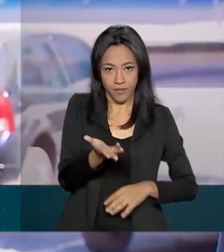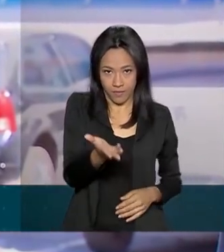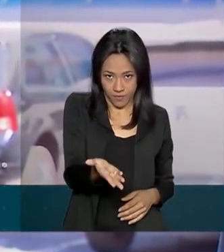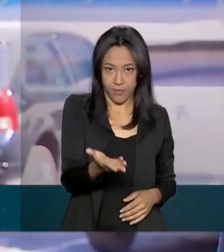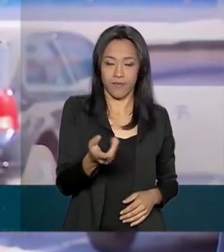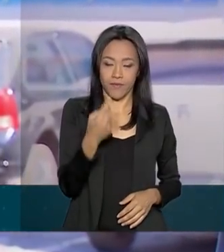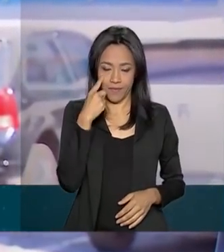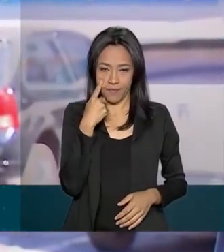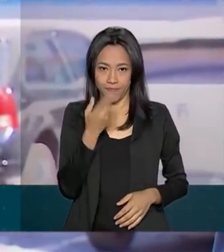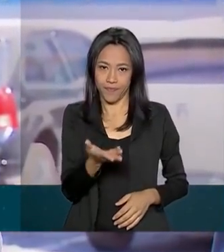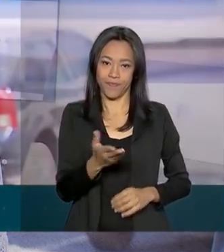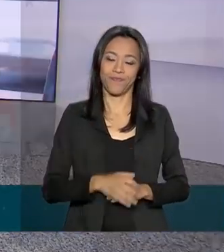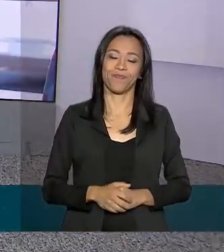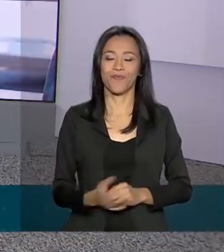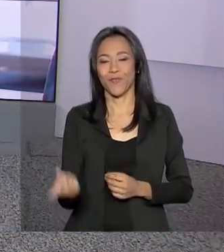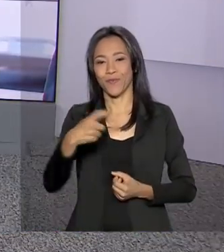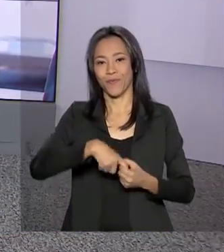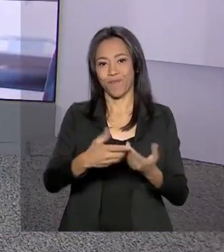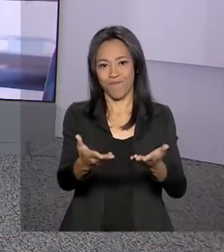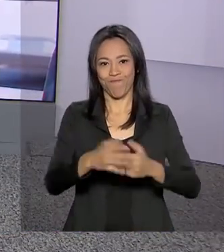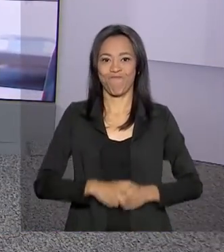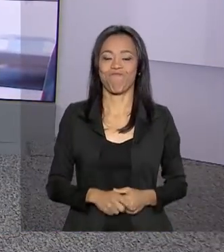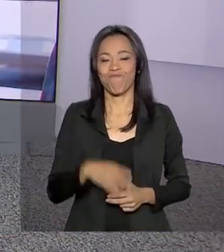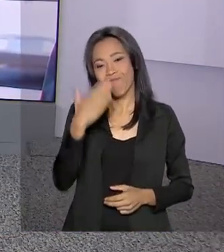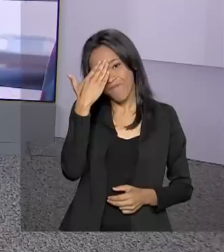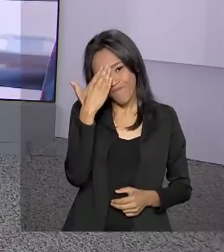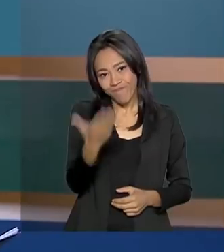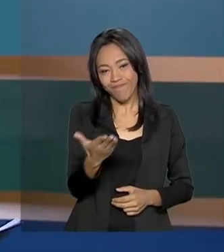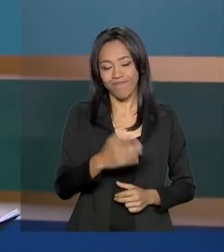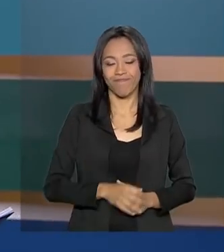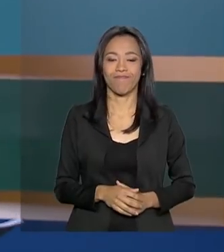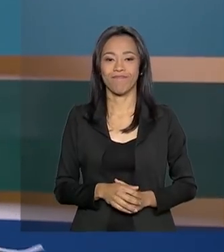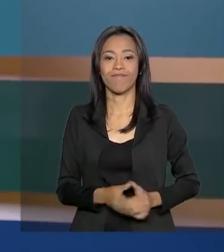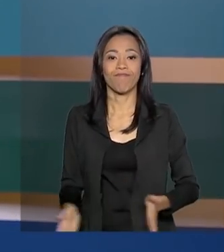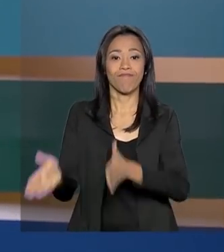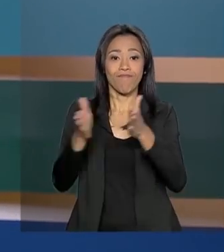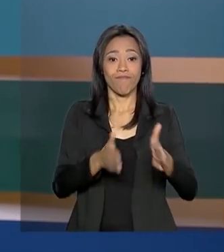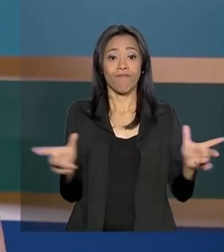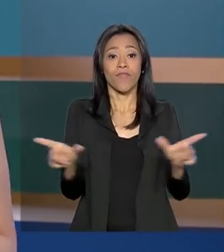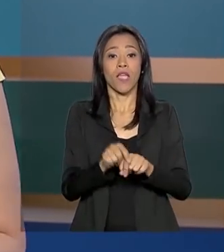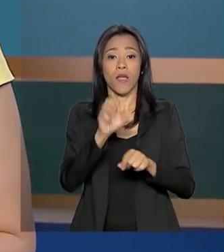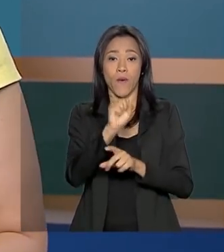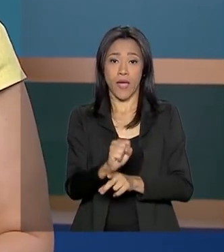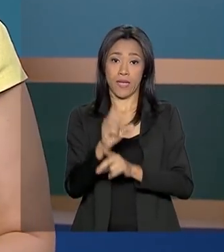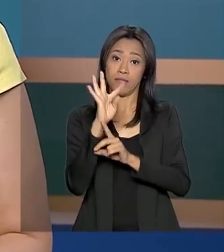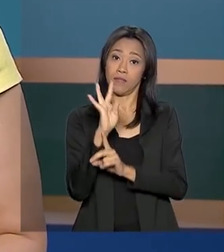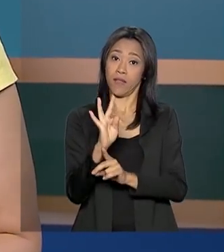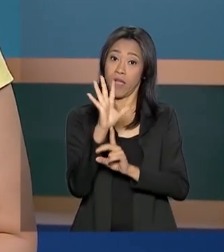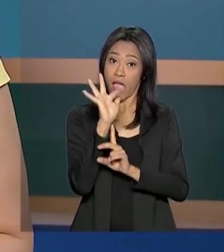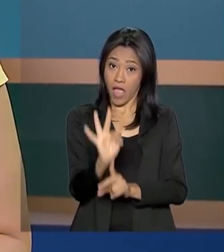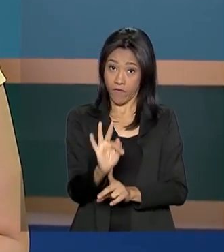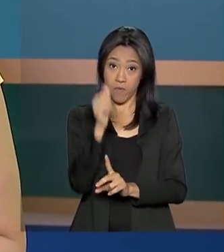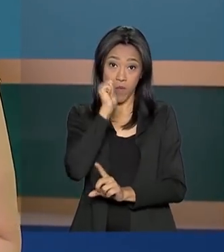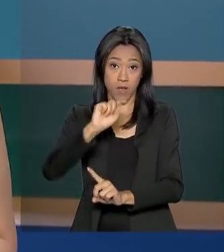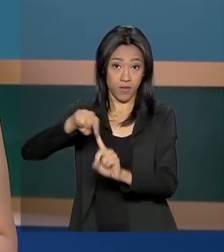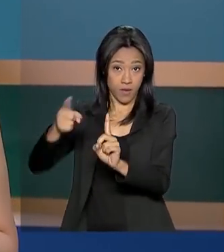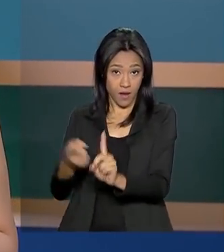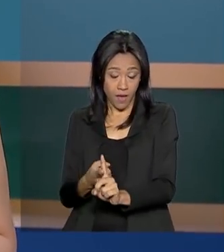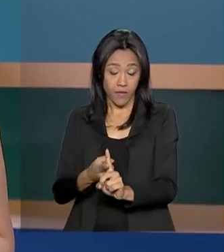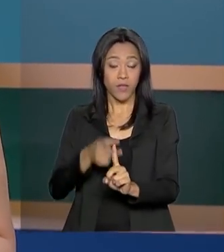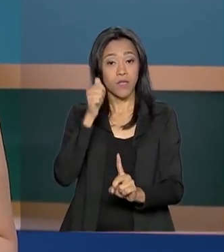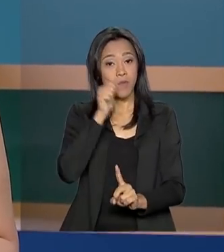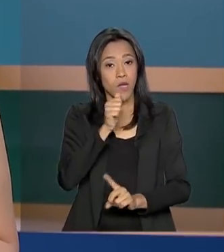Esse que está aí na sua tela. Voltamos ao estúdio. Obrigada, Luciana. O Supremo Tribunal Federal decidiu que grávidas e mulheres que estão